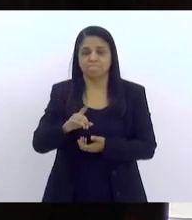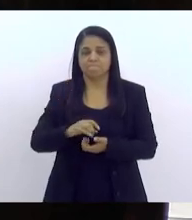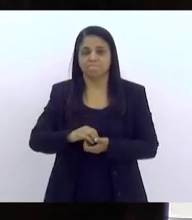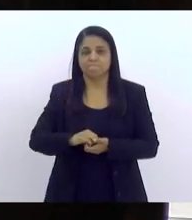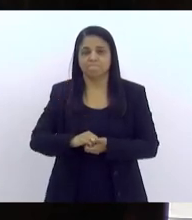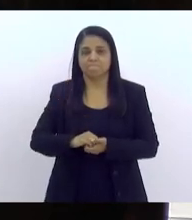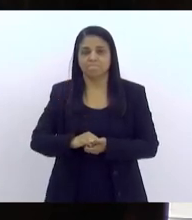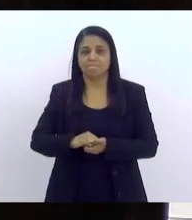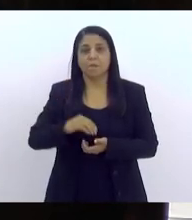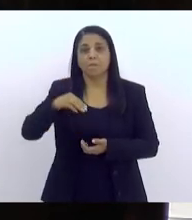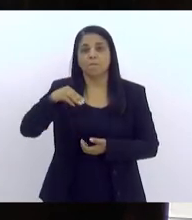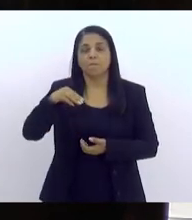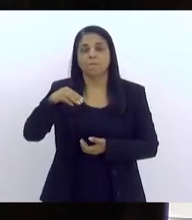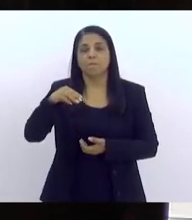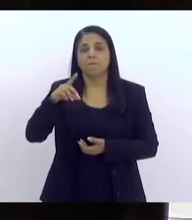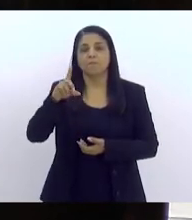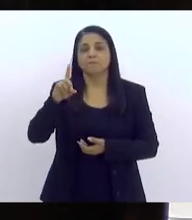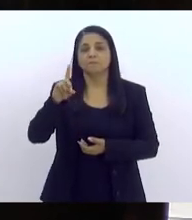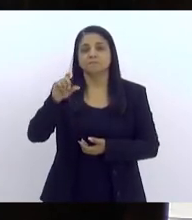Gisele Monteiro.